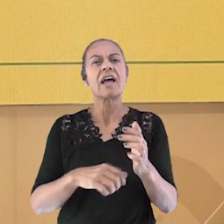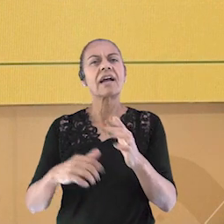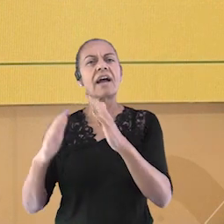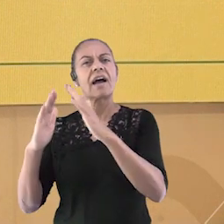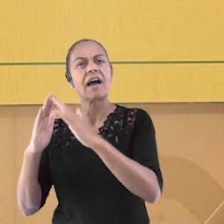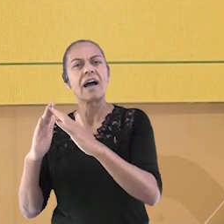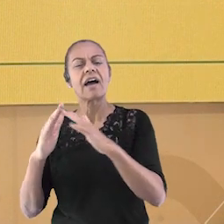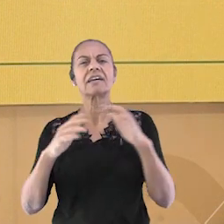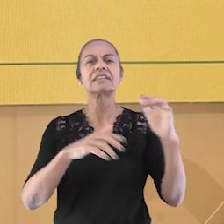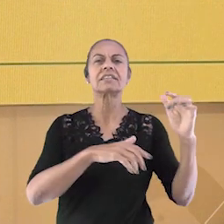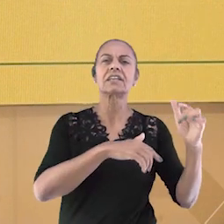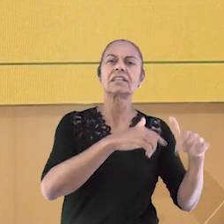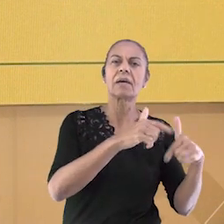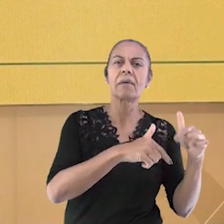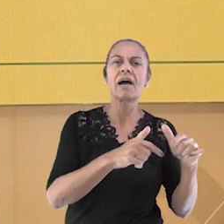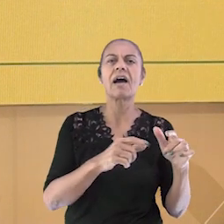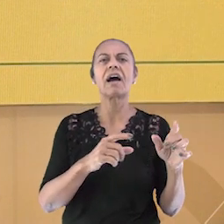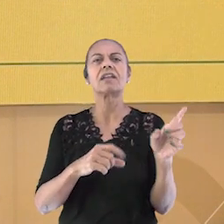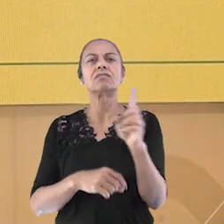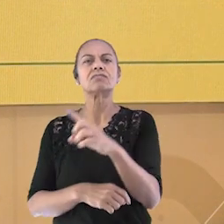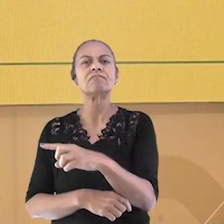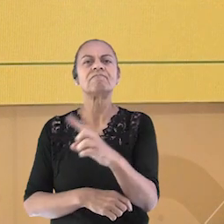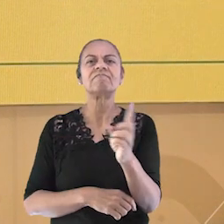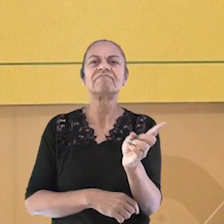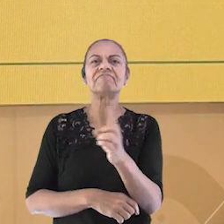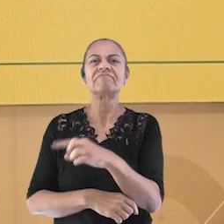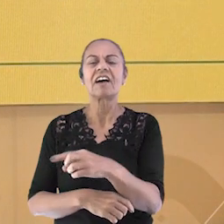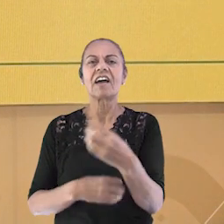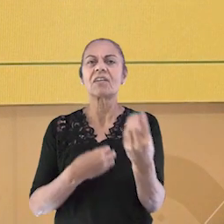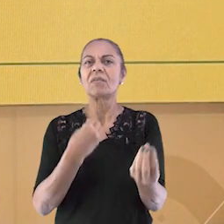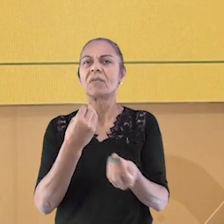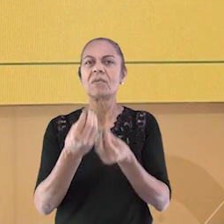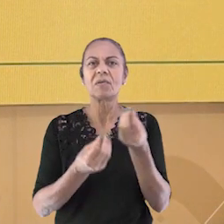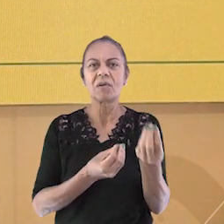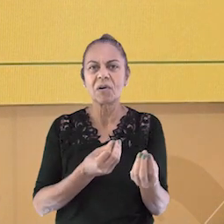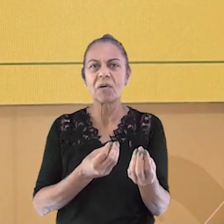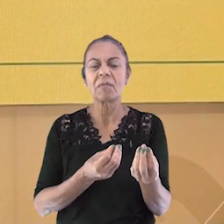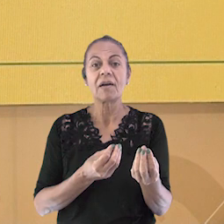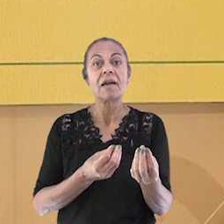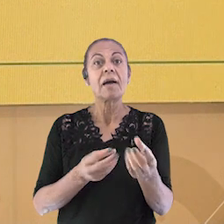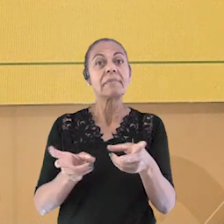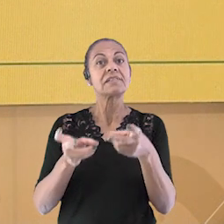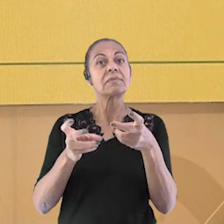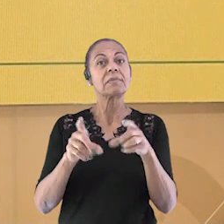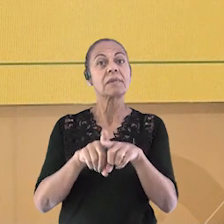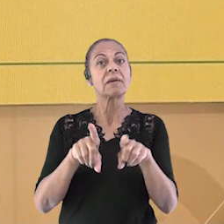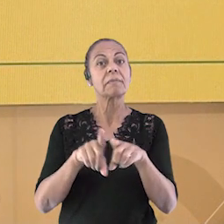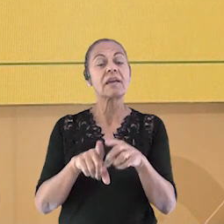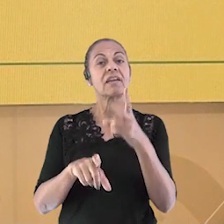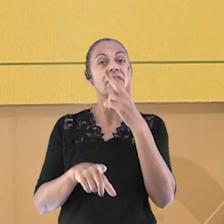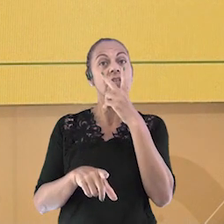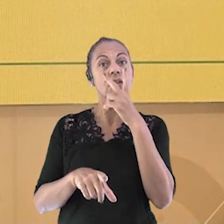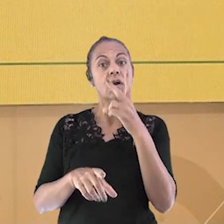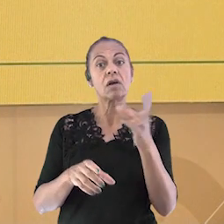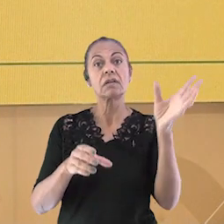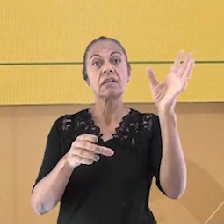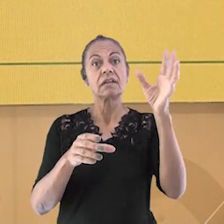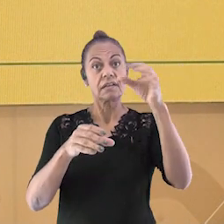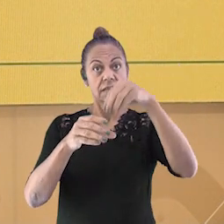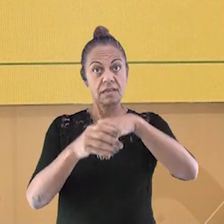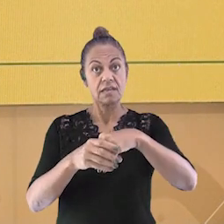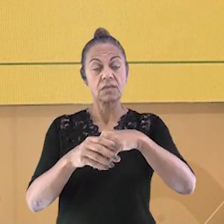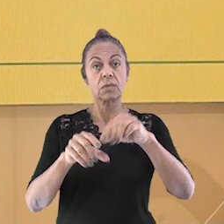ida para o trabalho ou escola e depois o retorno para casa. Também aprendemos que a região metropolitana da Grande Vitória é